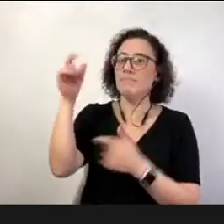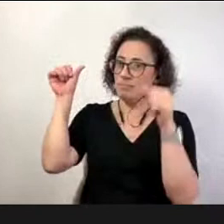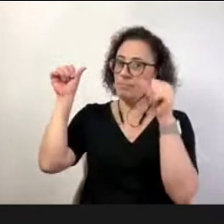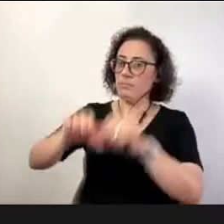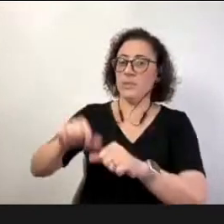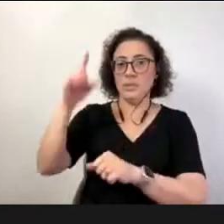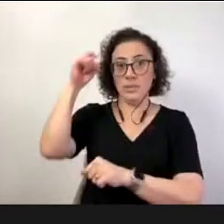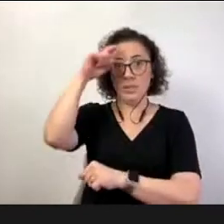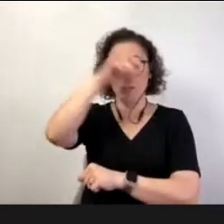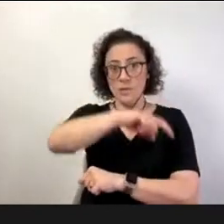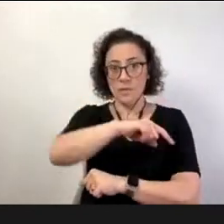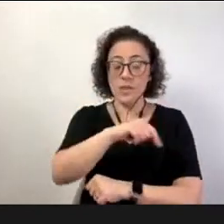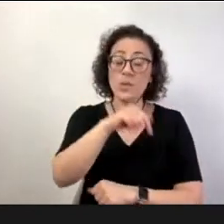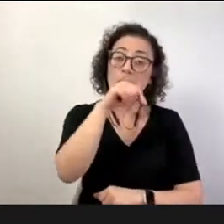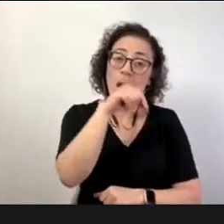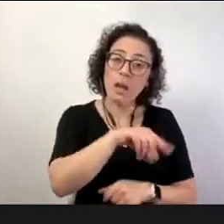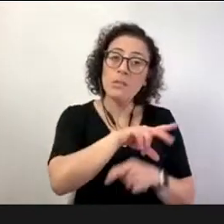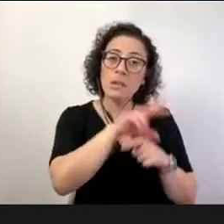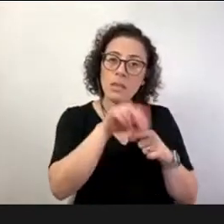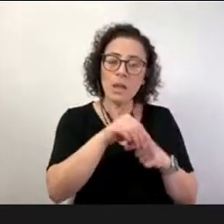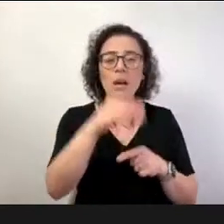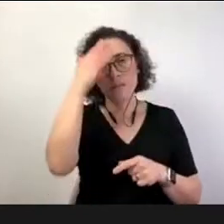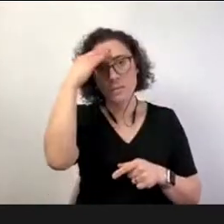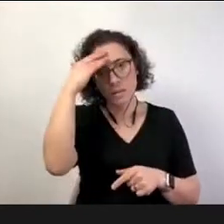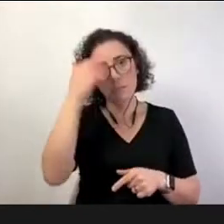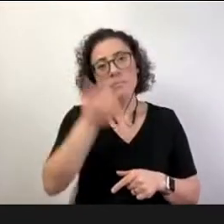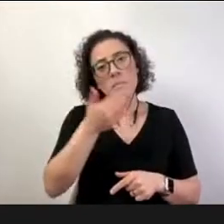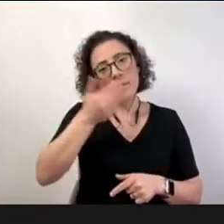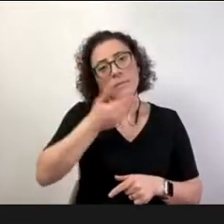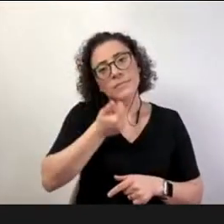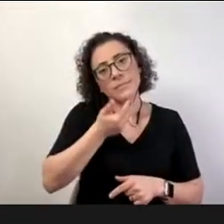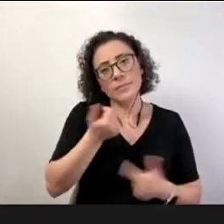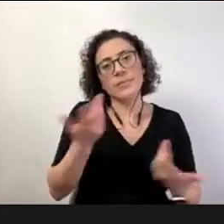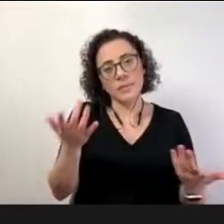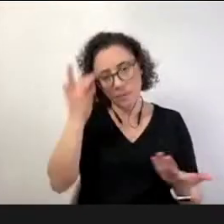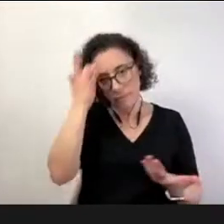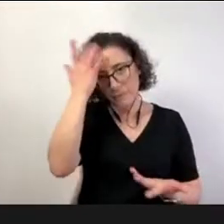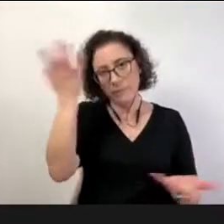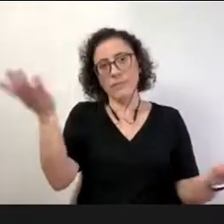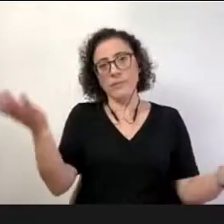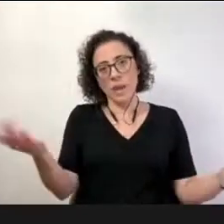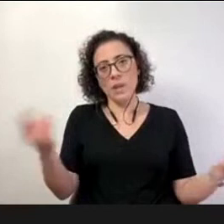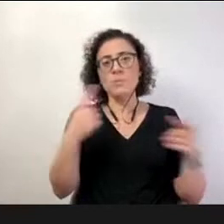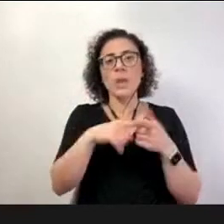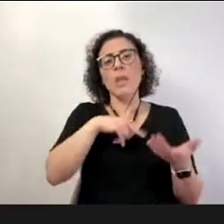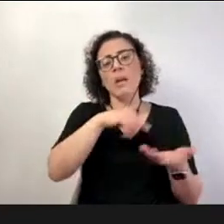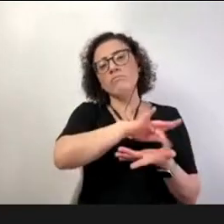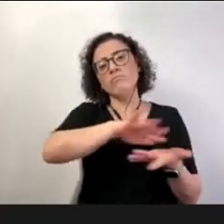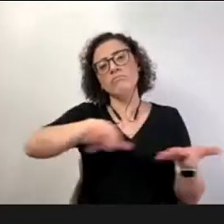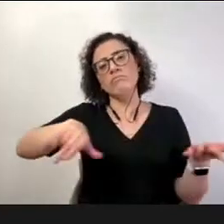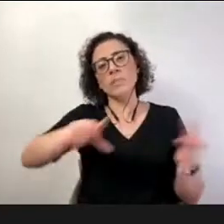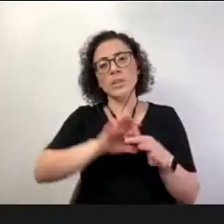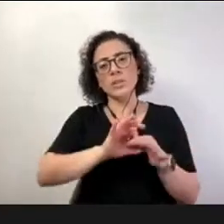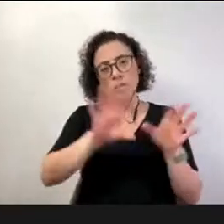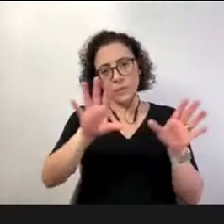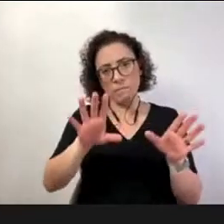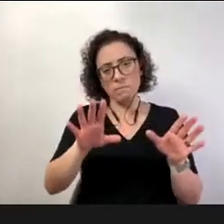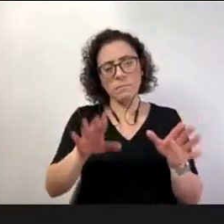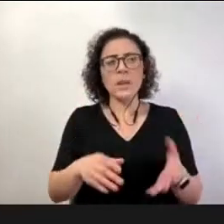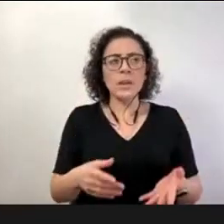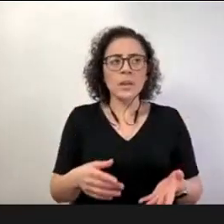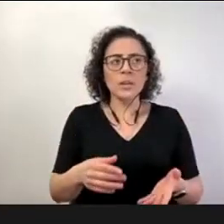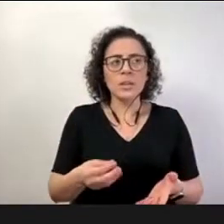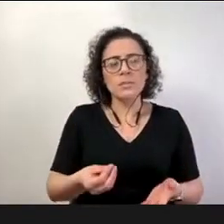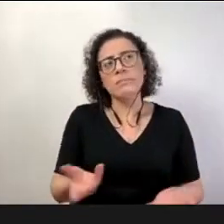privilegiado a gente obviamente sofreu essa ruptura claro ali a partir de março de 2020 foi um susto como para todos os